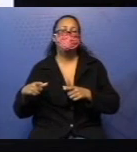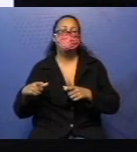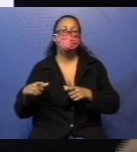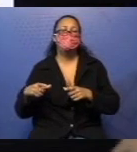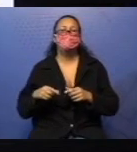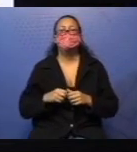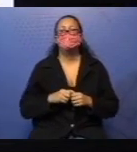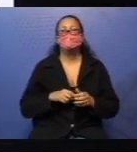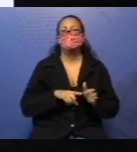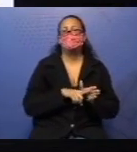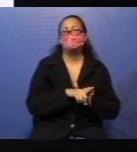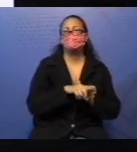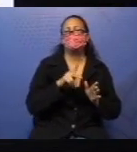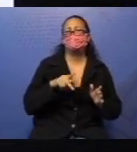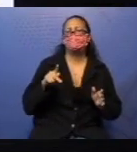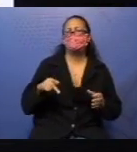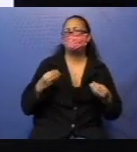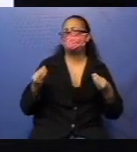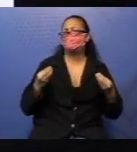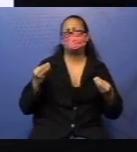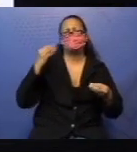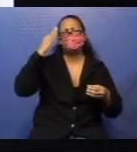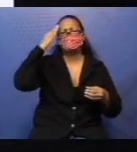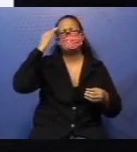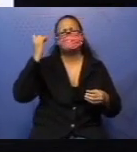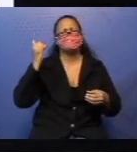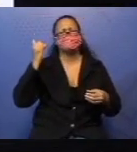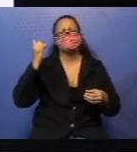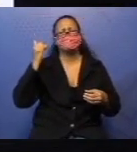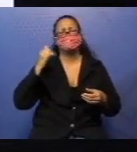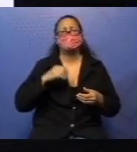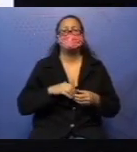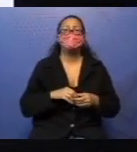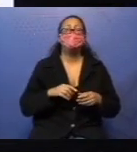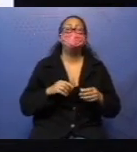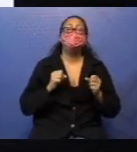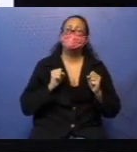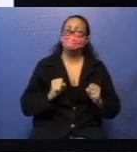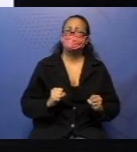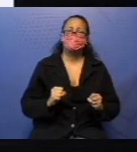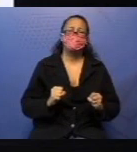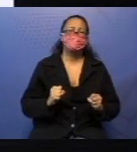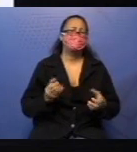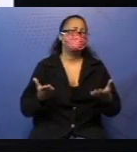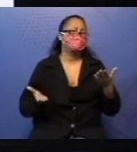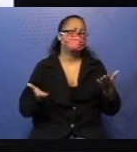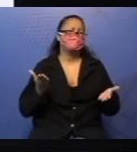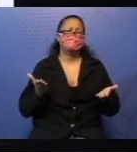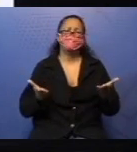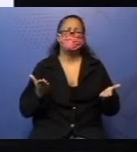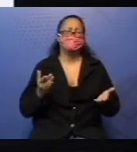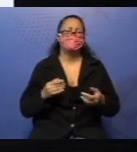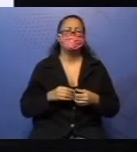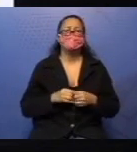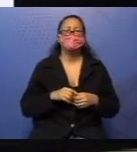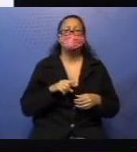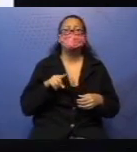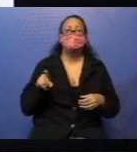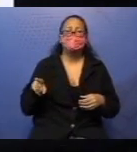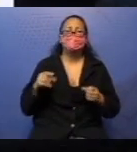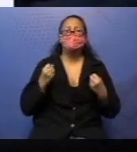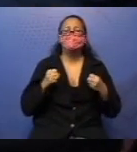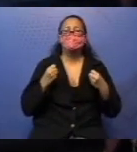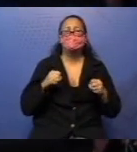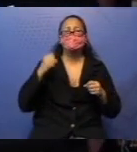Professora, mas como que eu vou saber isso? Pode ser qualquer um. Realmente, pode ser qualquer um. Então, o que vocês têm que analisar?